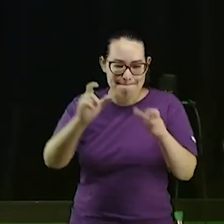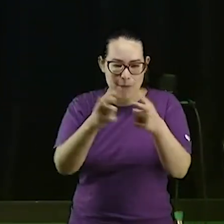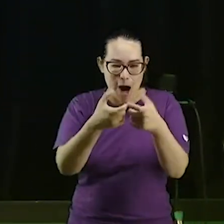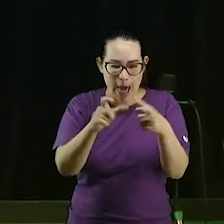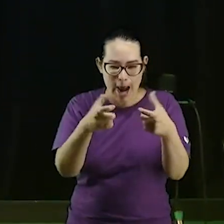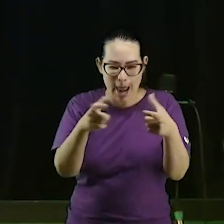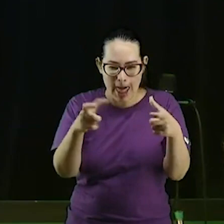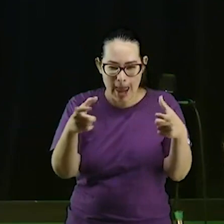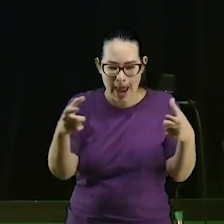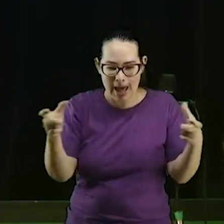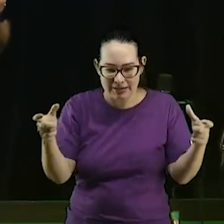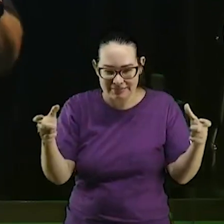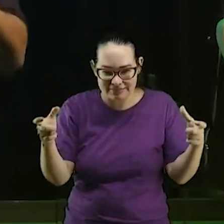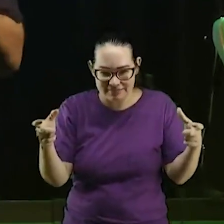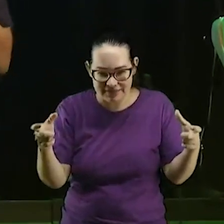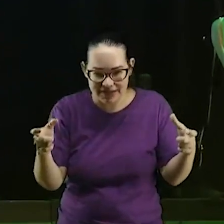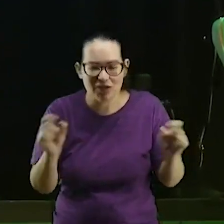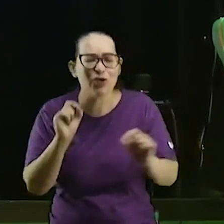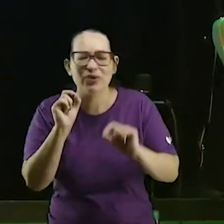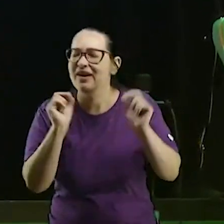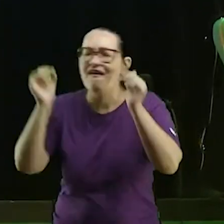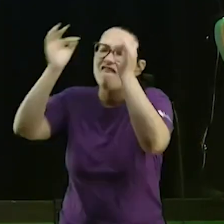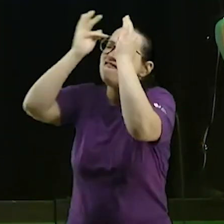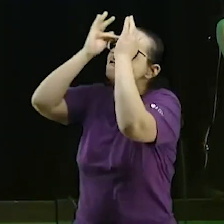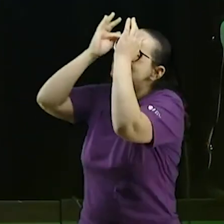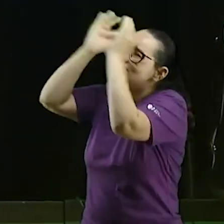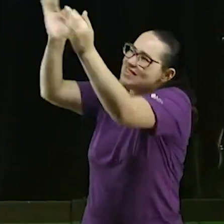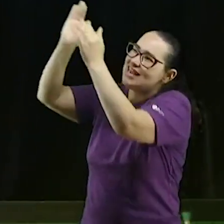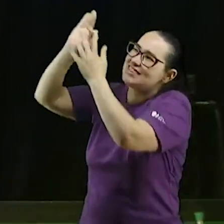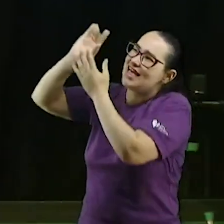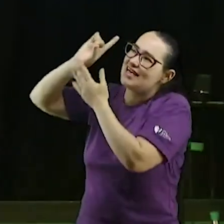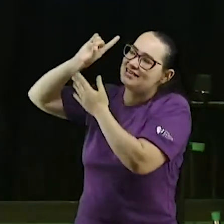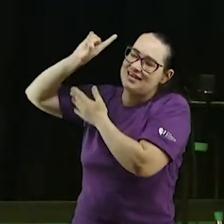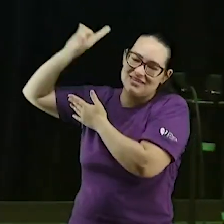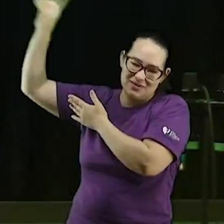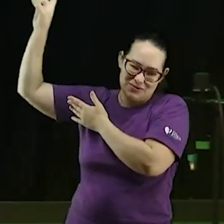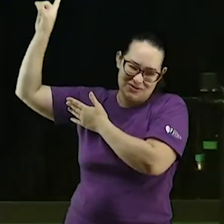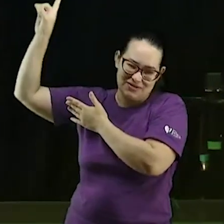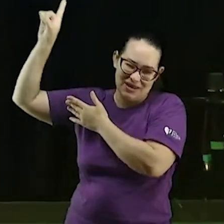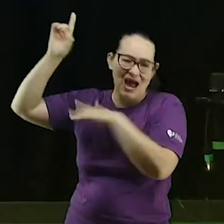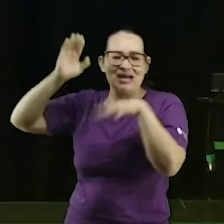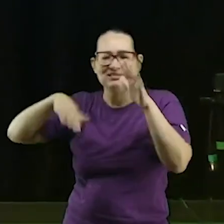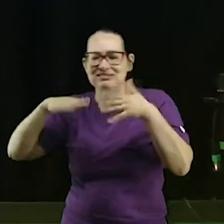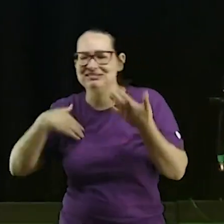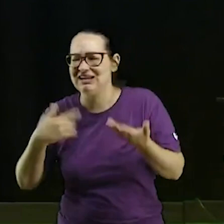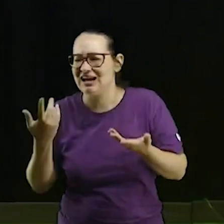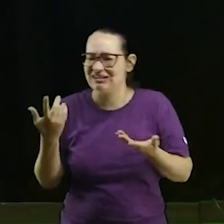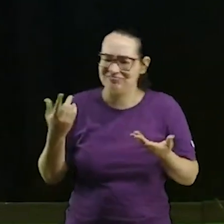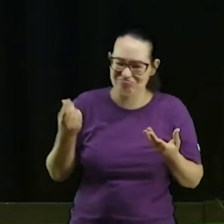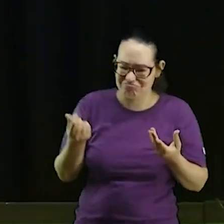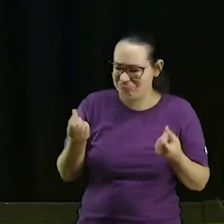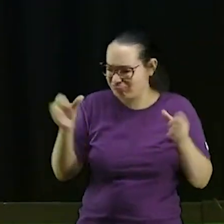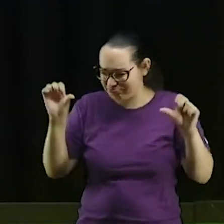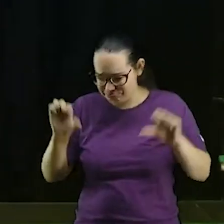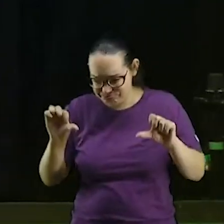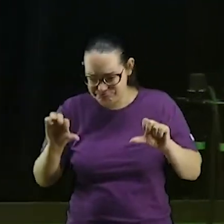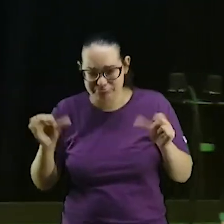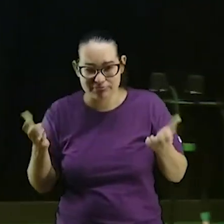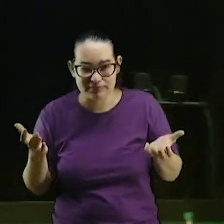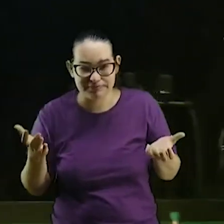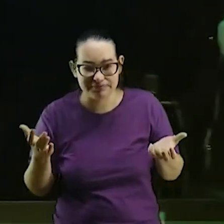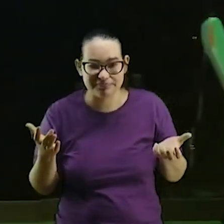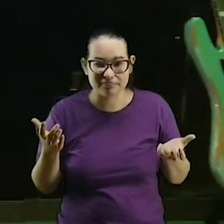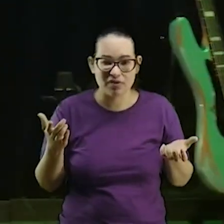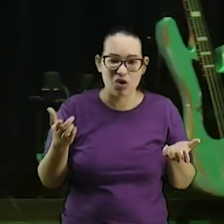a fidelidade você sempre vai receber a seguinte voz do diabo não vai dar pastor eu não consigo viver